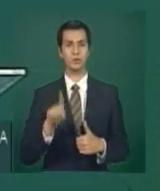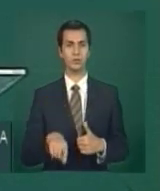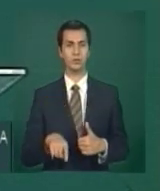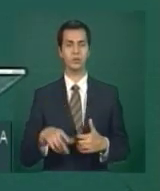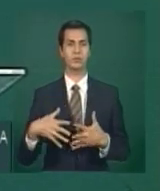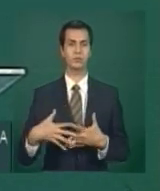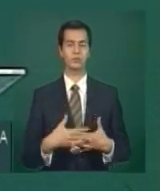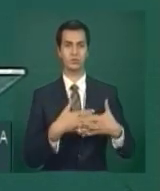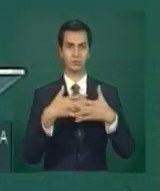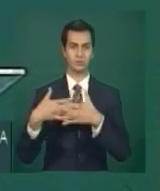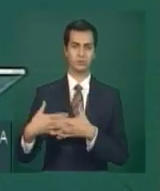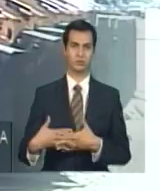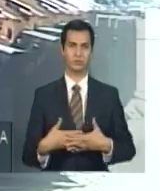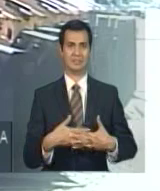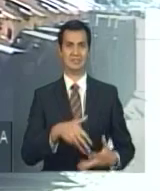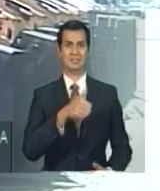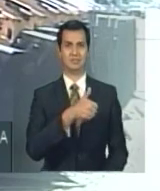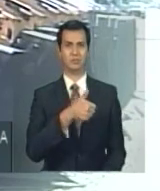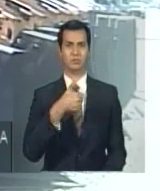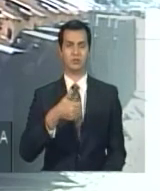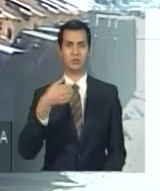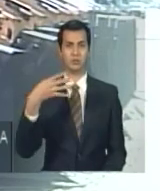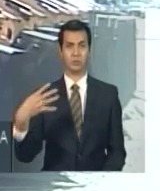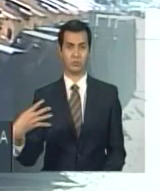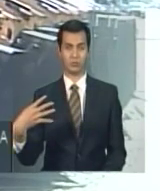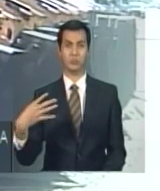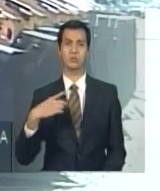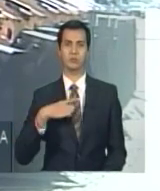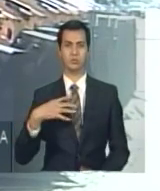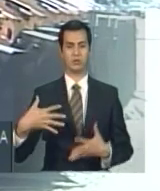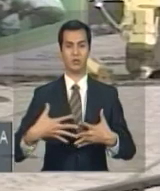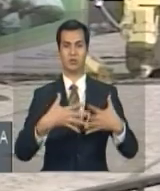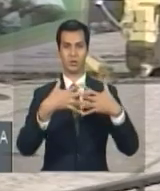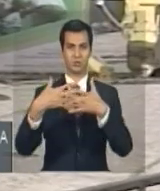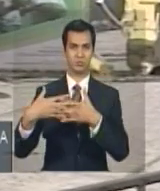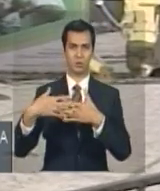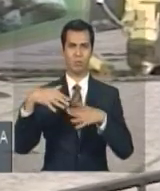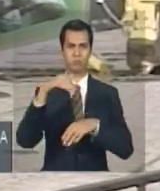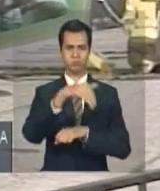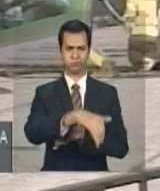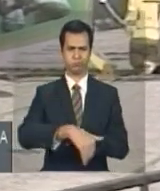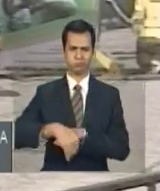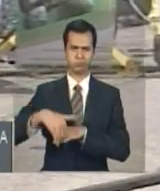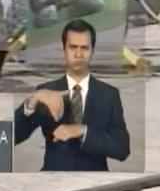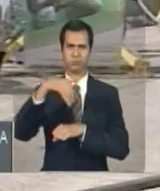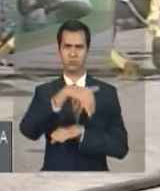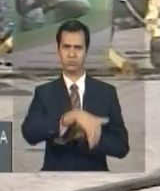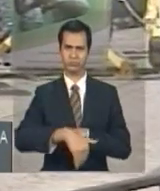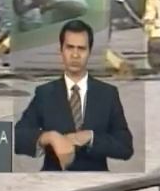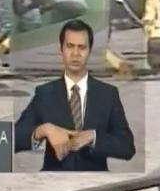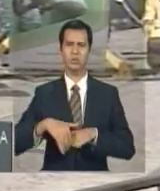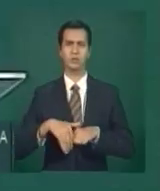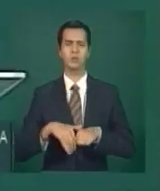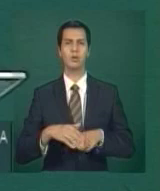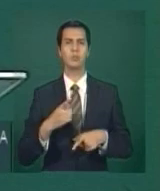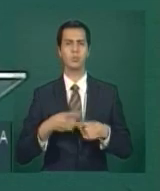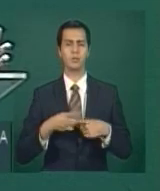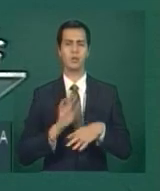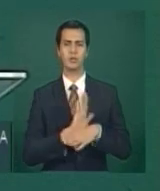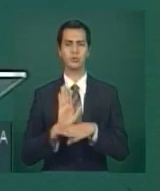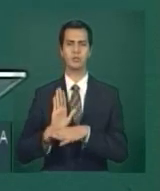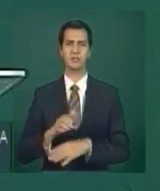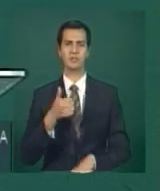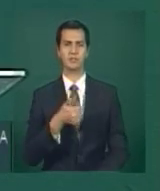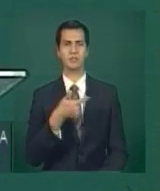114 retoescavadeiras para 126 municípios, porque alguns